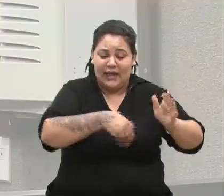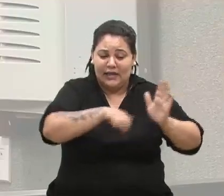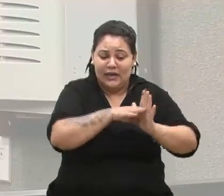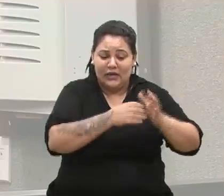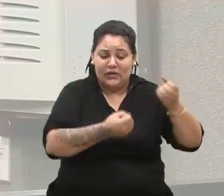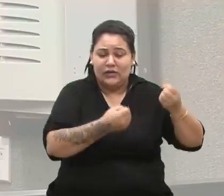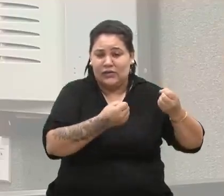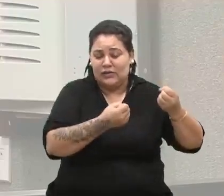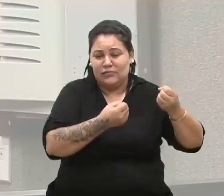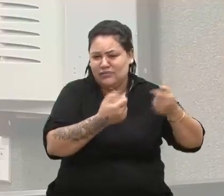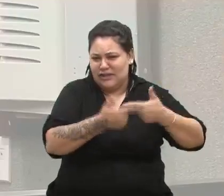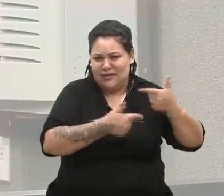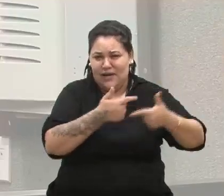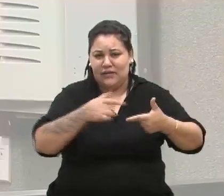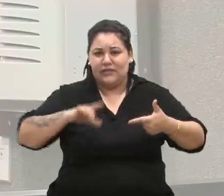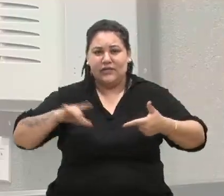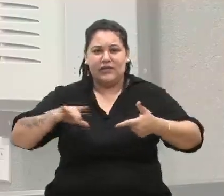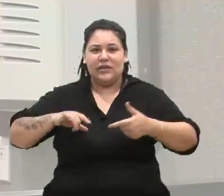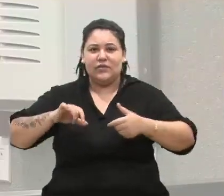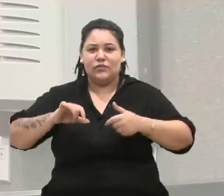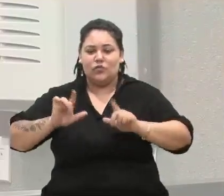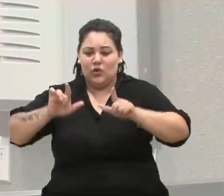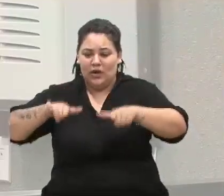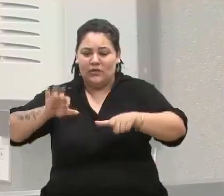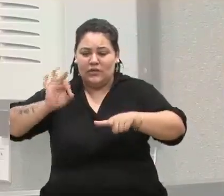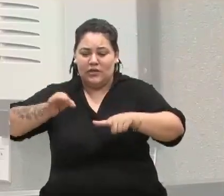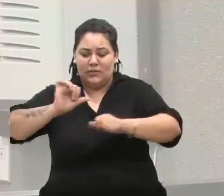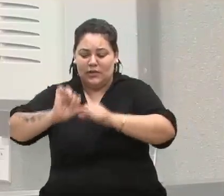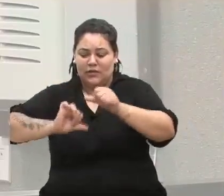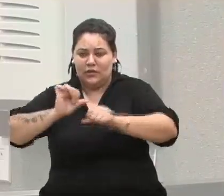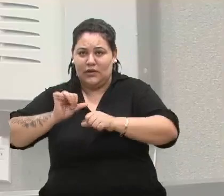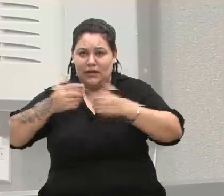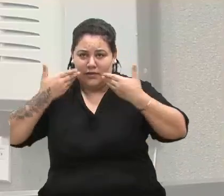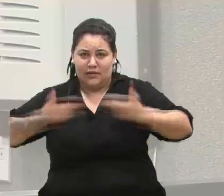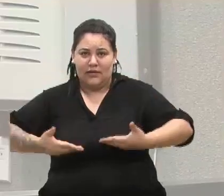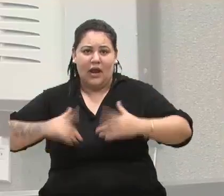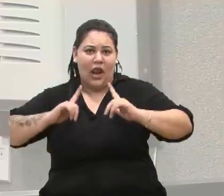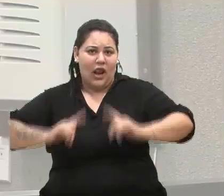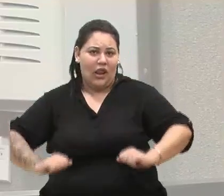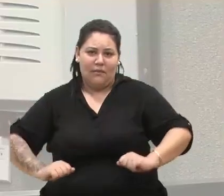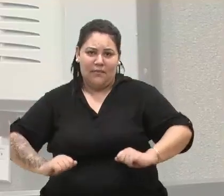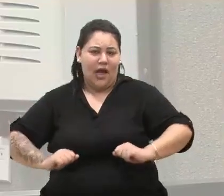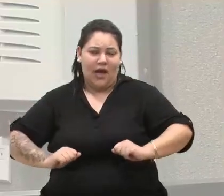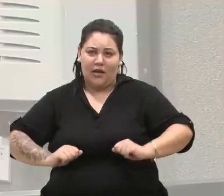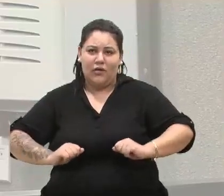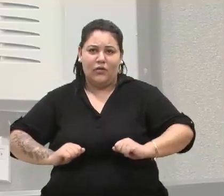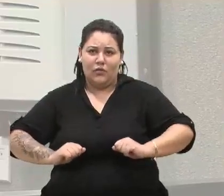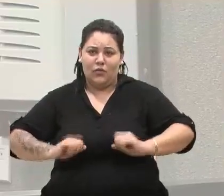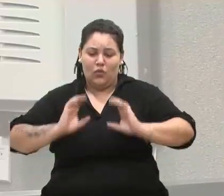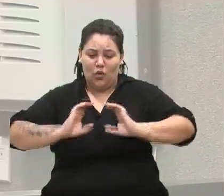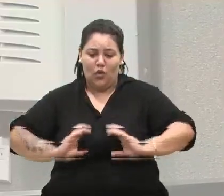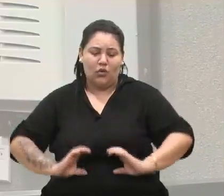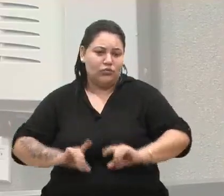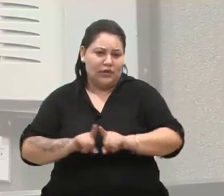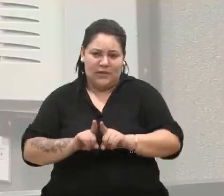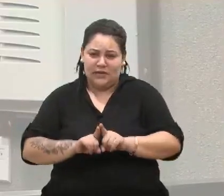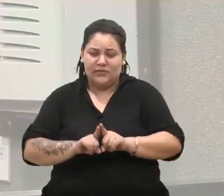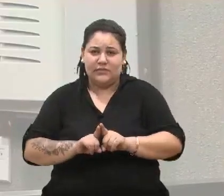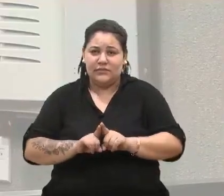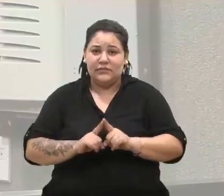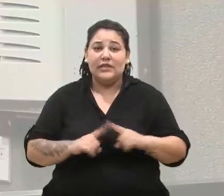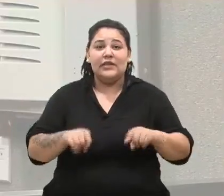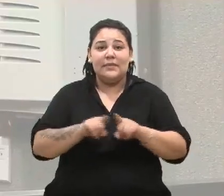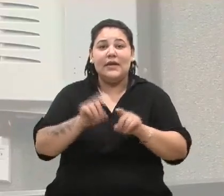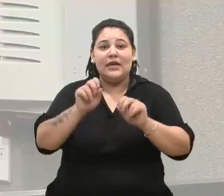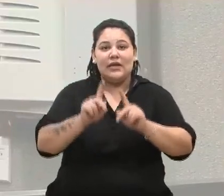local adequado então para a troca de vestimenta, para sua higienização e assim executar suas funções durante o dia, bem como aqueles que